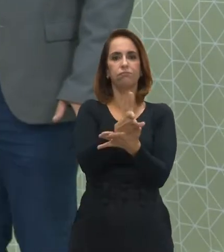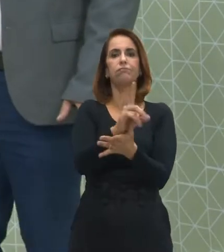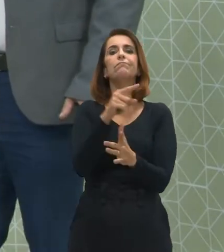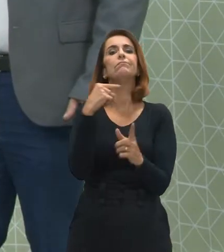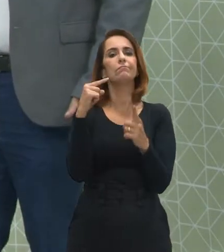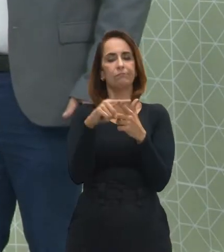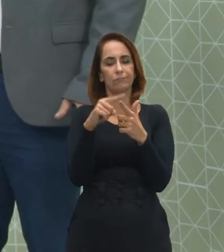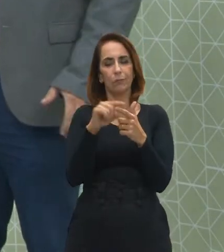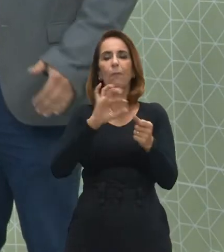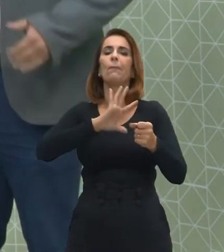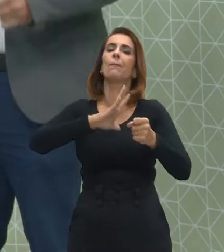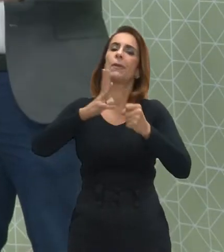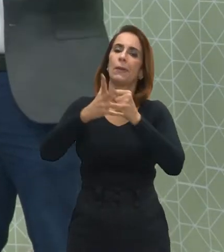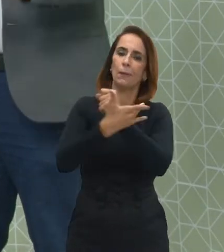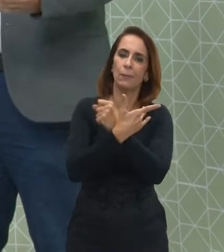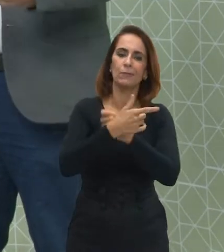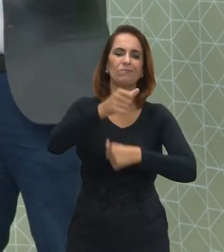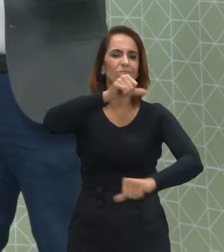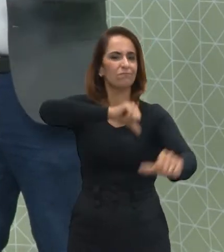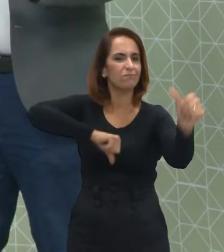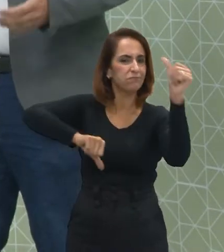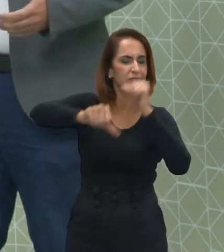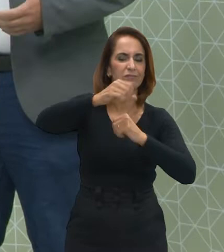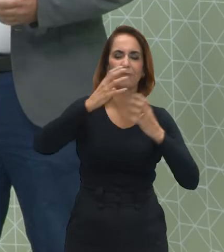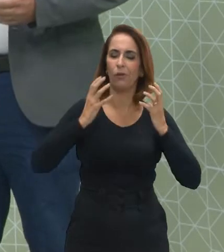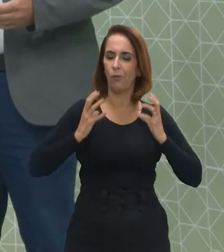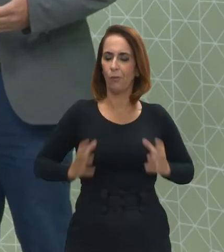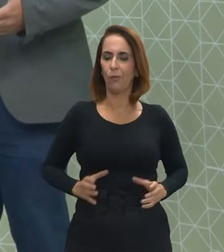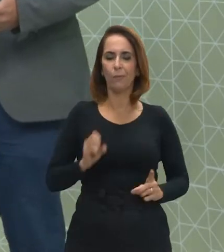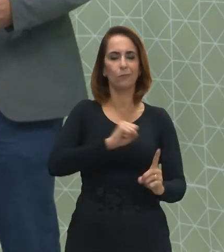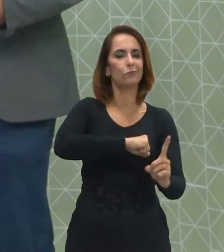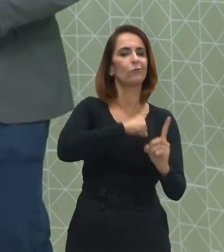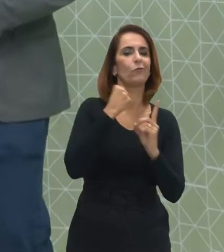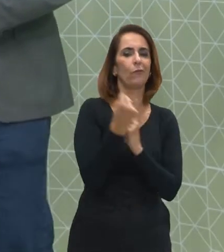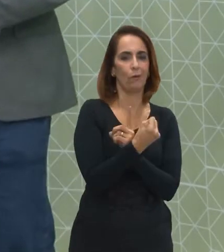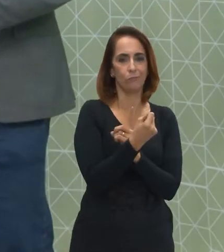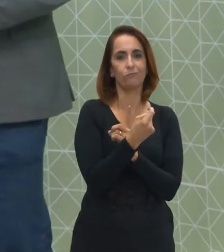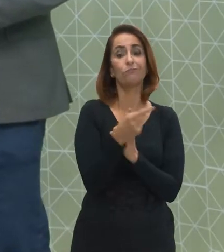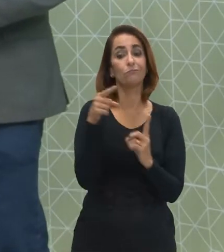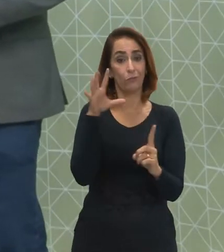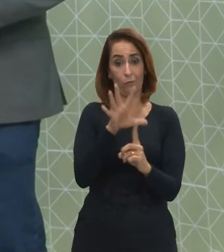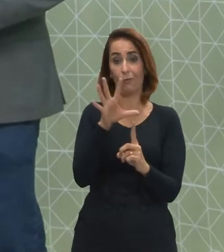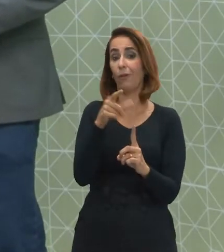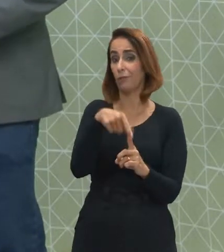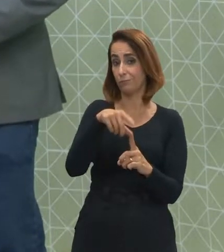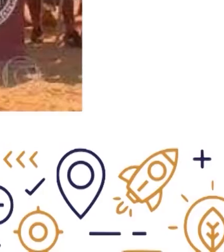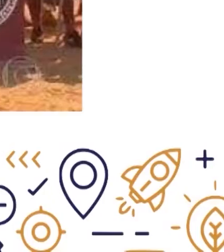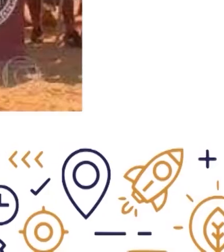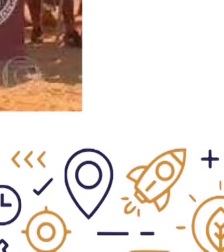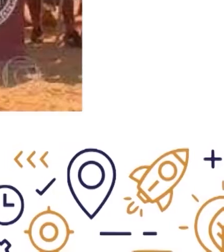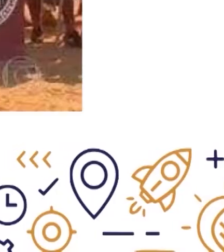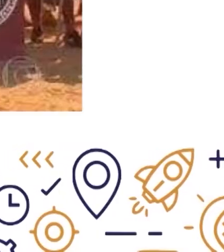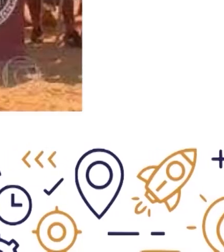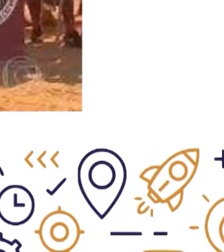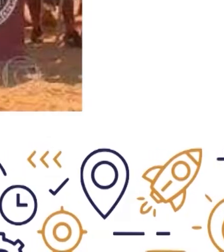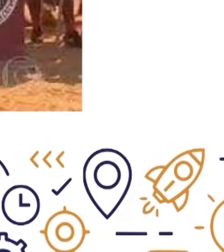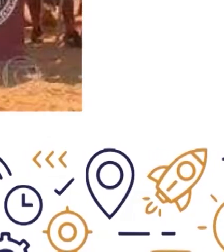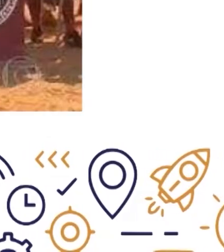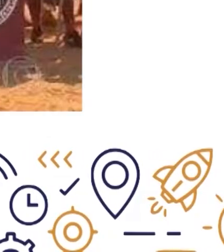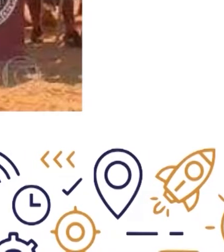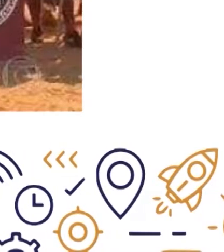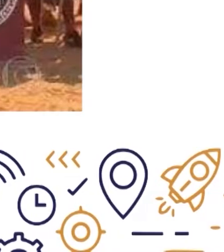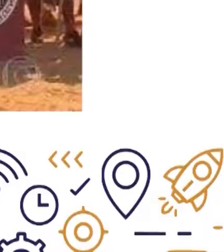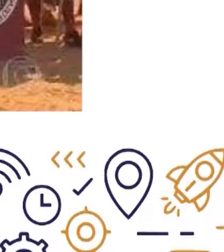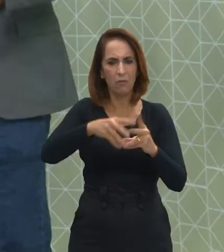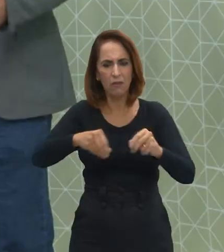Que é a pandemia e as mudanças de comportamento social causadas pela pandemia. Demarcação das